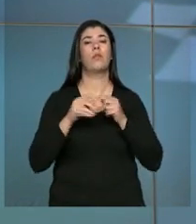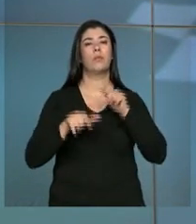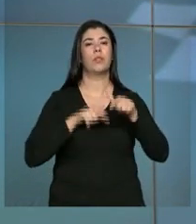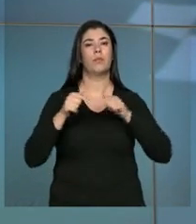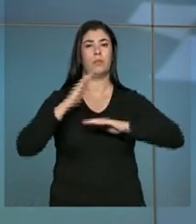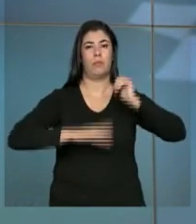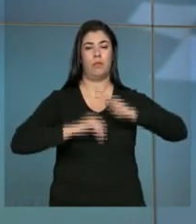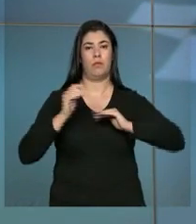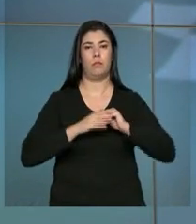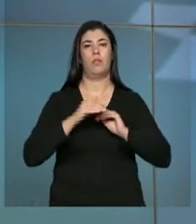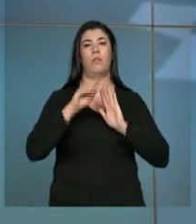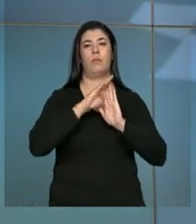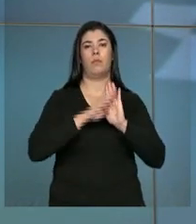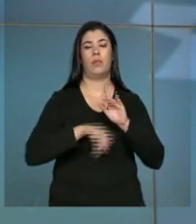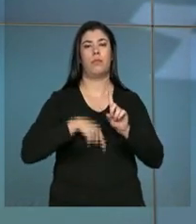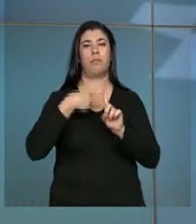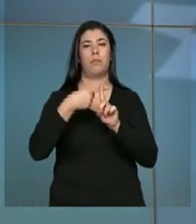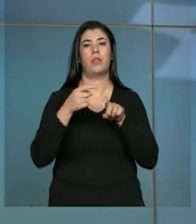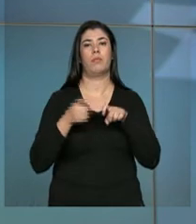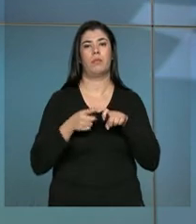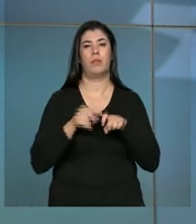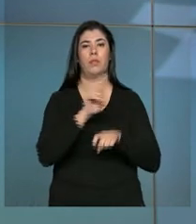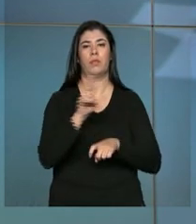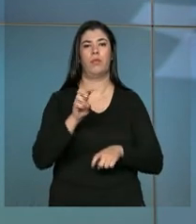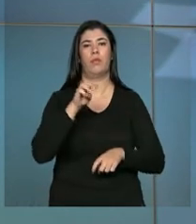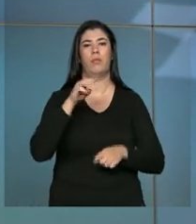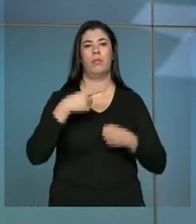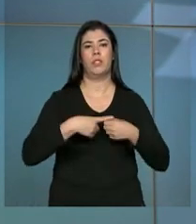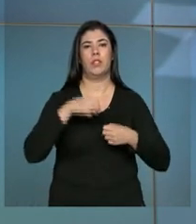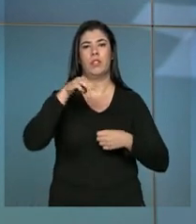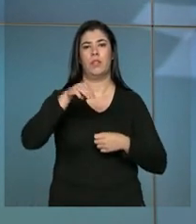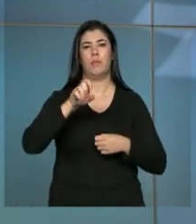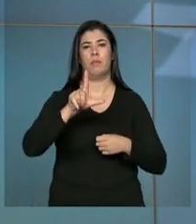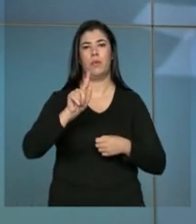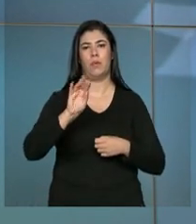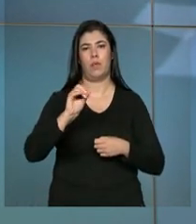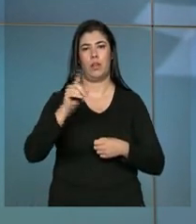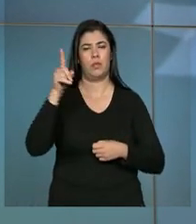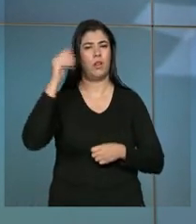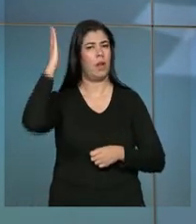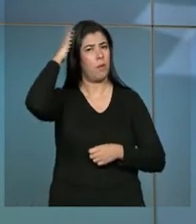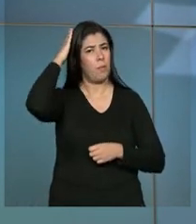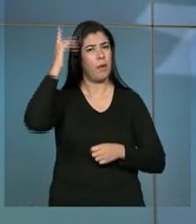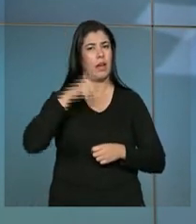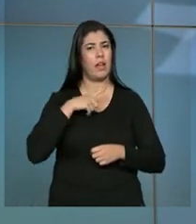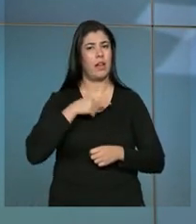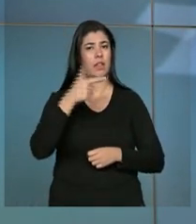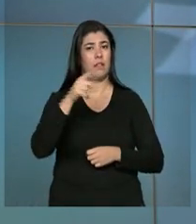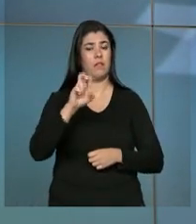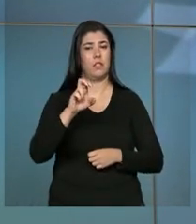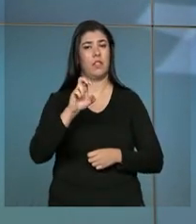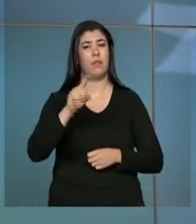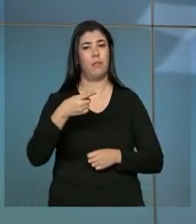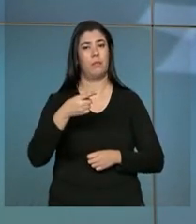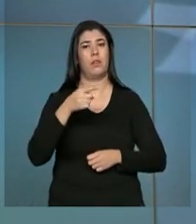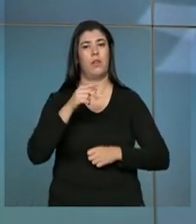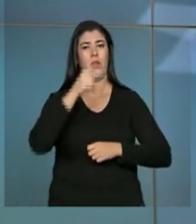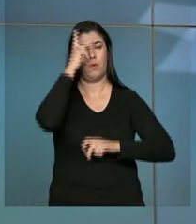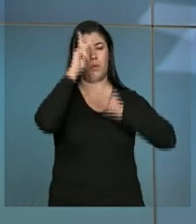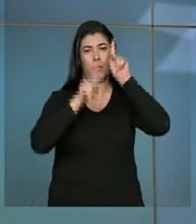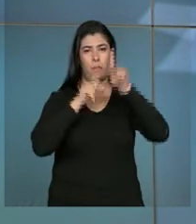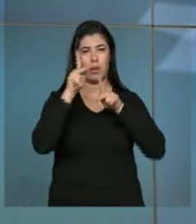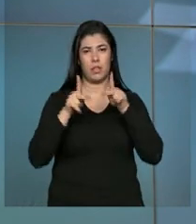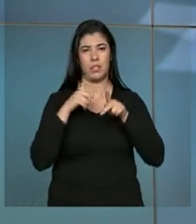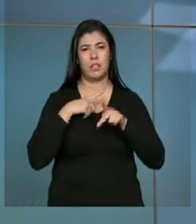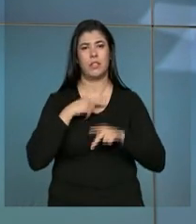profissionais do Mais Médicos em Melgaço, no Pará. O município de 25 mil habitantes tem o menor indicador de desenvolvimento do